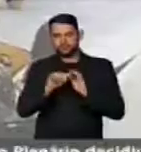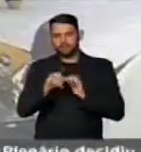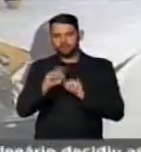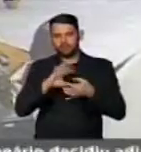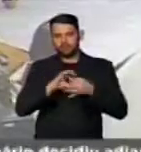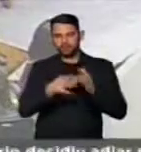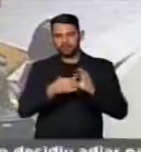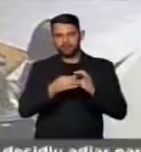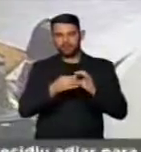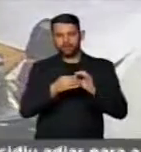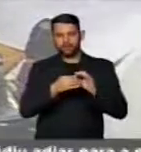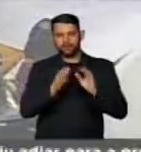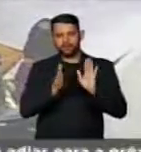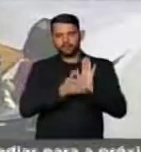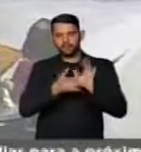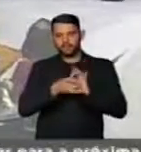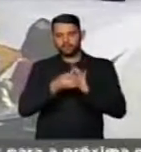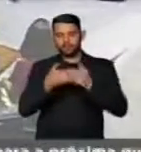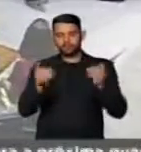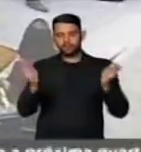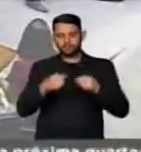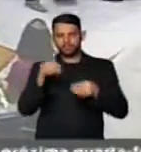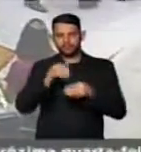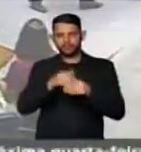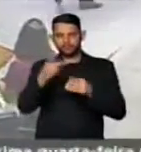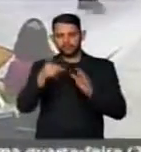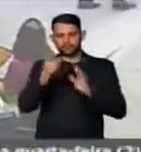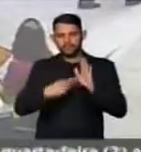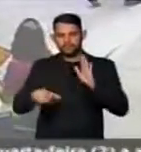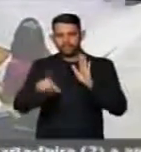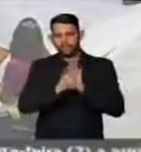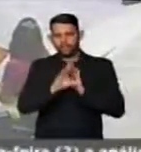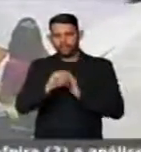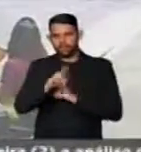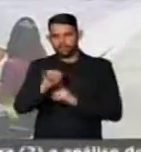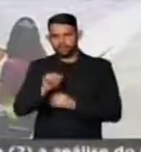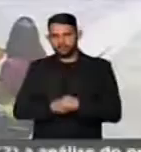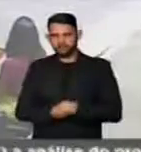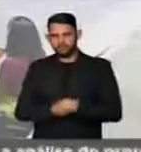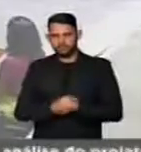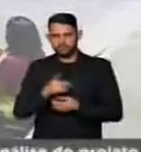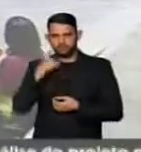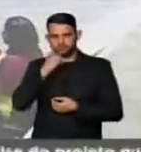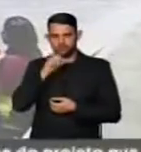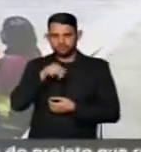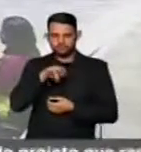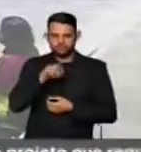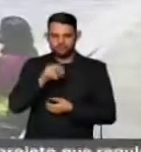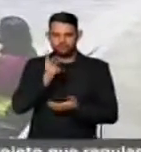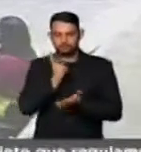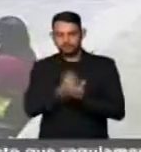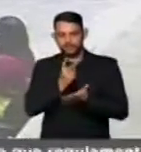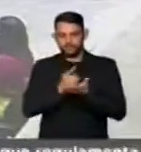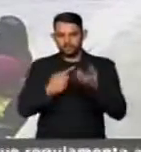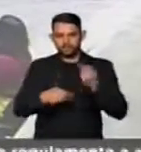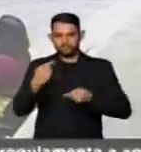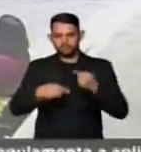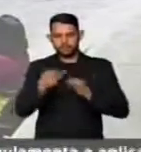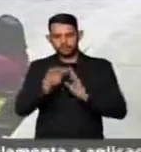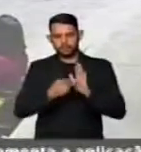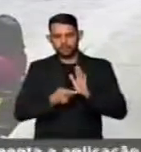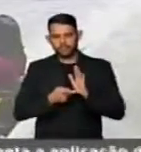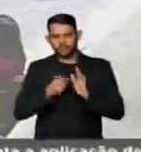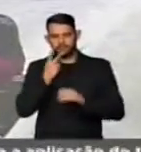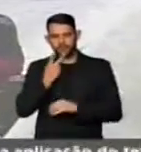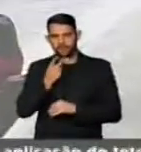A pauta está assim liberada e poderiam ser votados outros projetos de lei, Carlos. Agora o deputado Edmilson Rodrigues segue na discussão do projeto